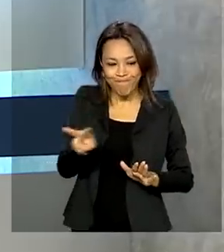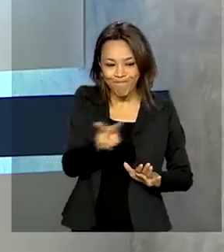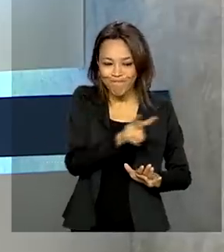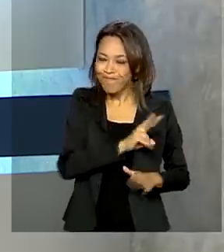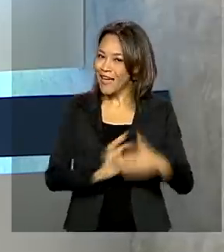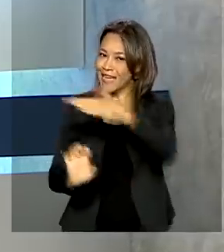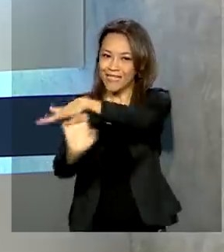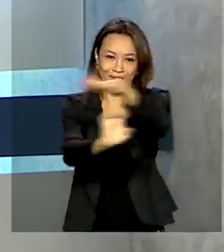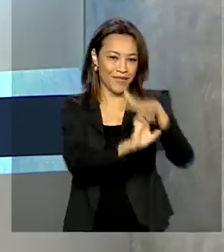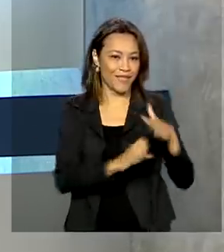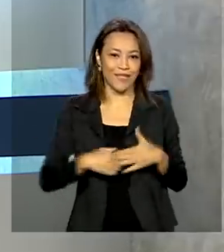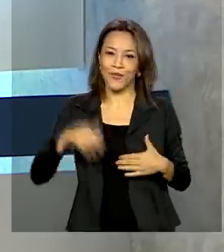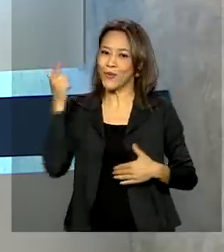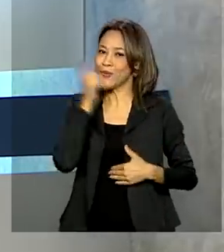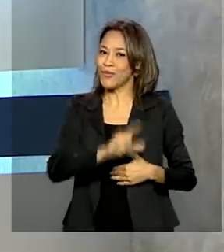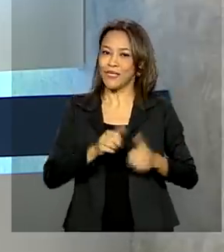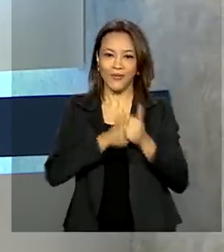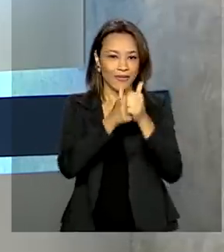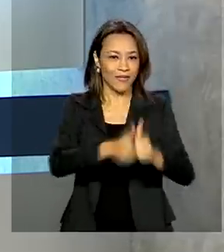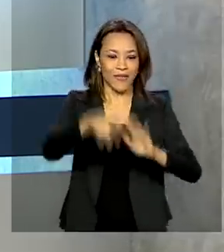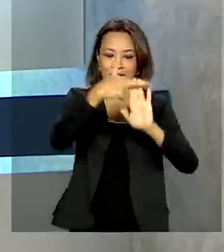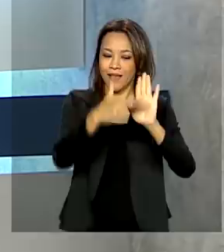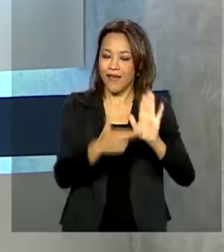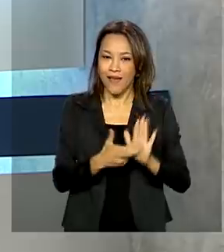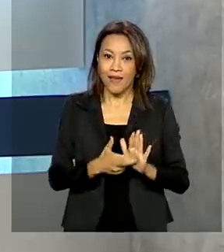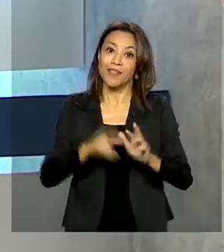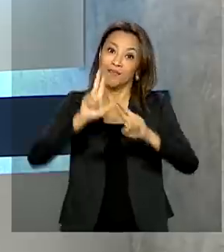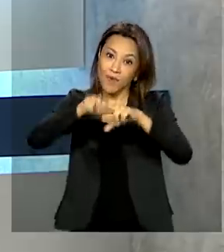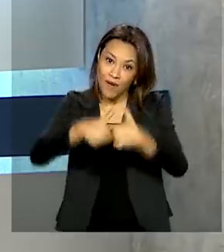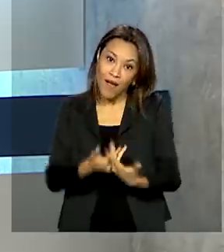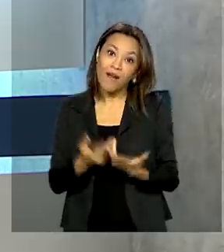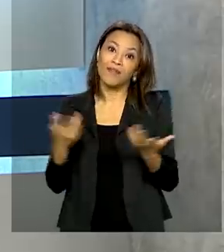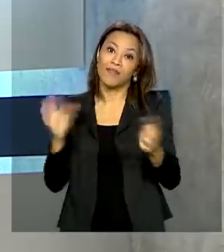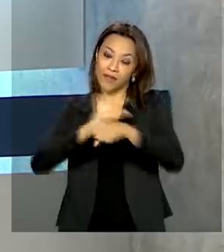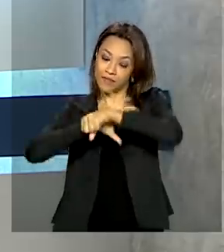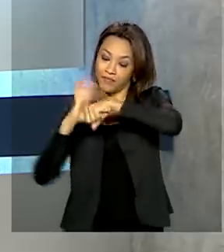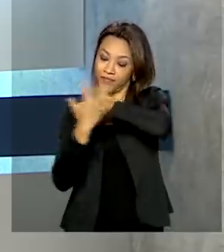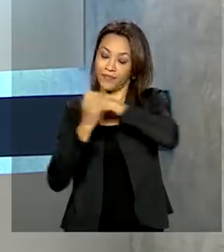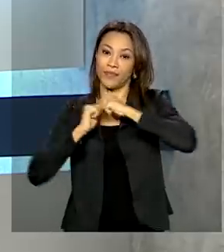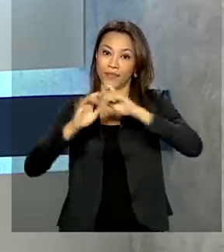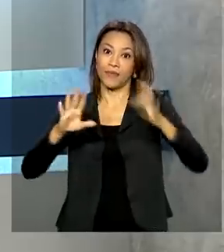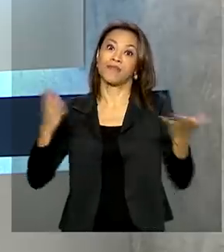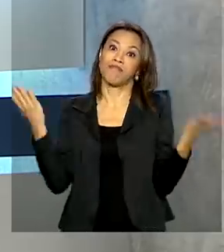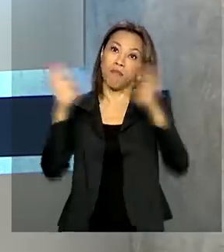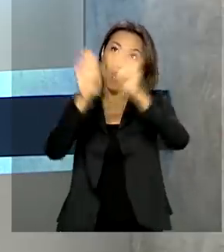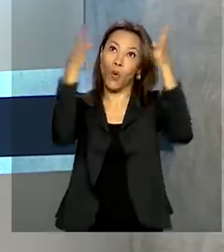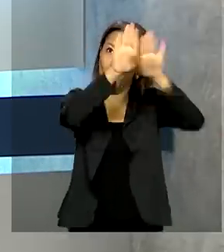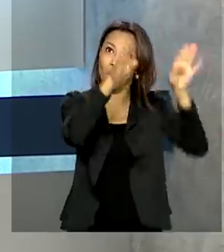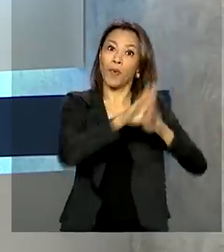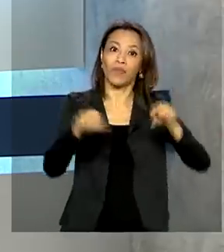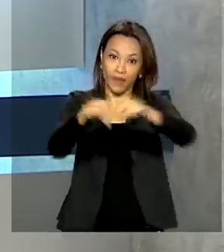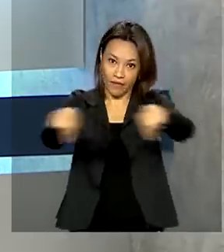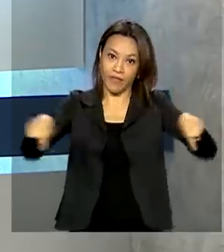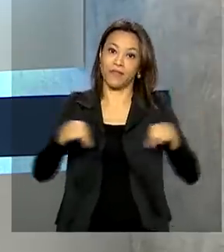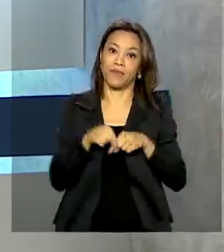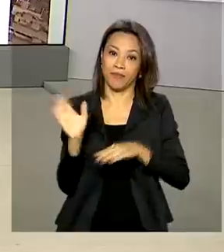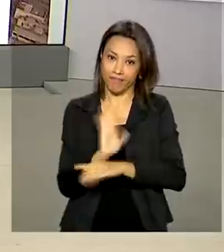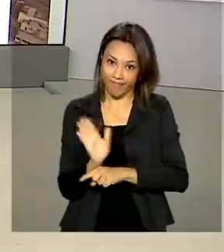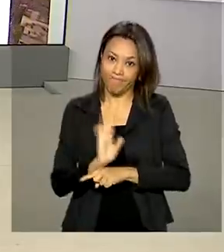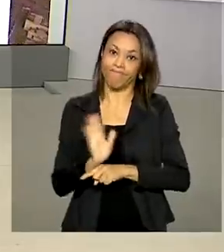conseguiram cumprir em razão das medidas restritivas e do fechamento dos cinemas por causa da pandemia de covid-19.